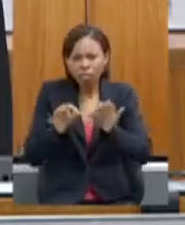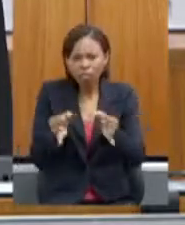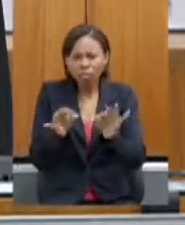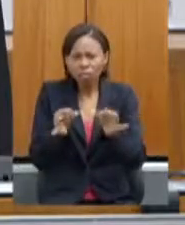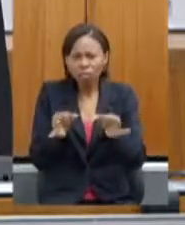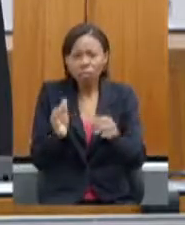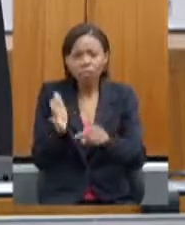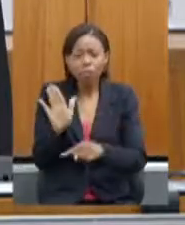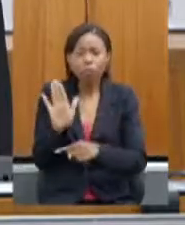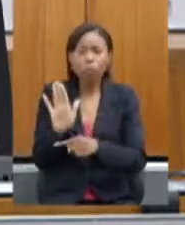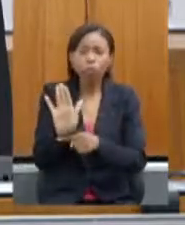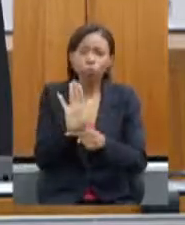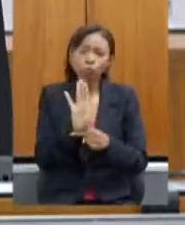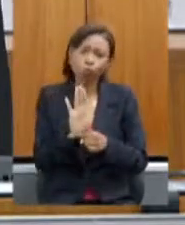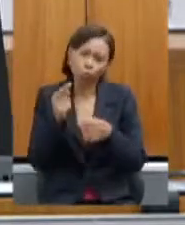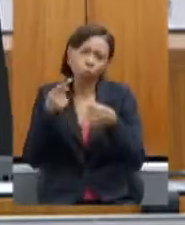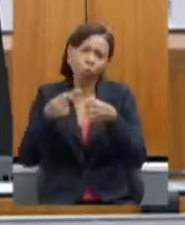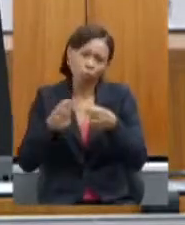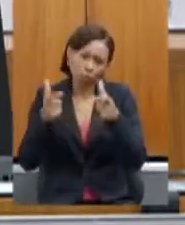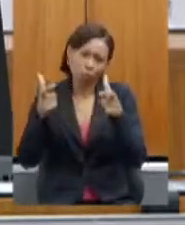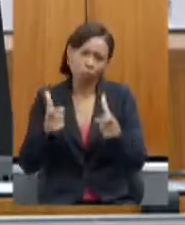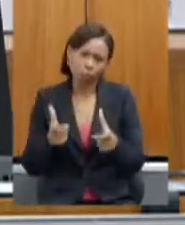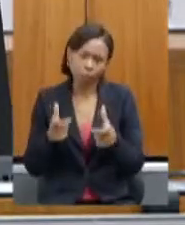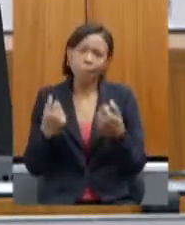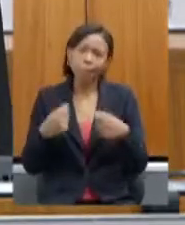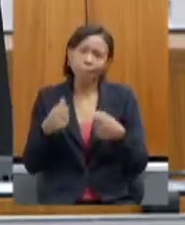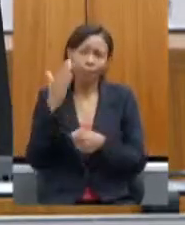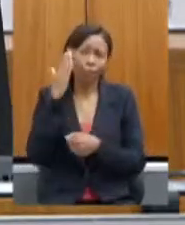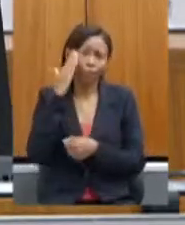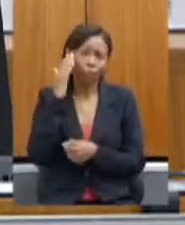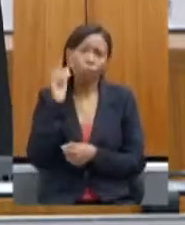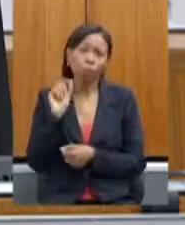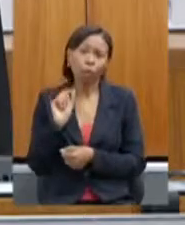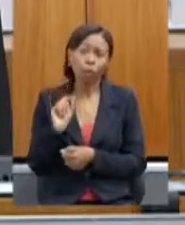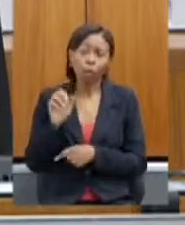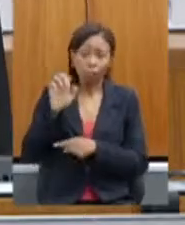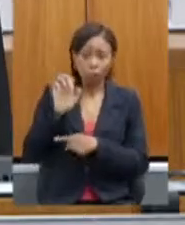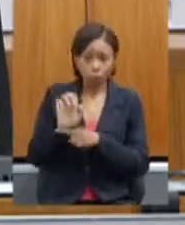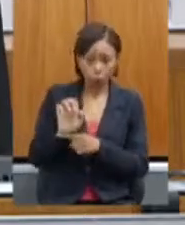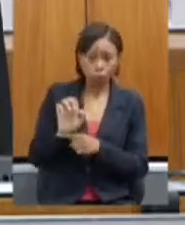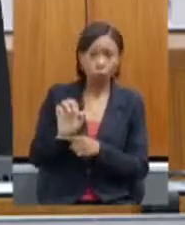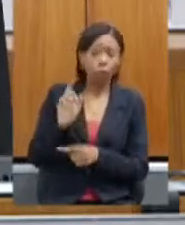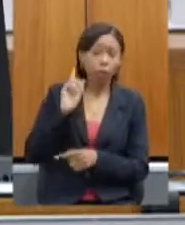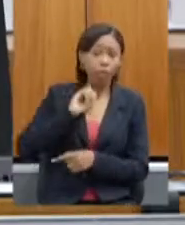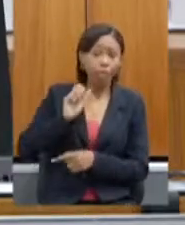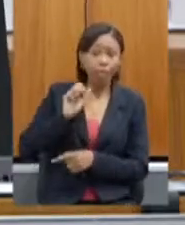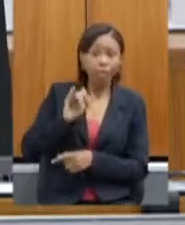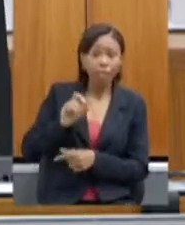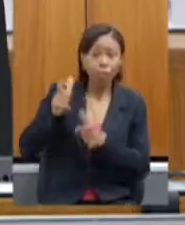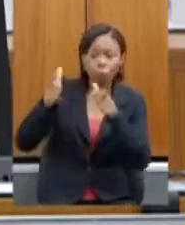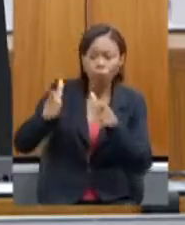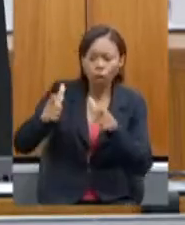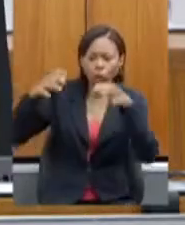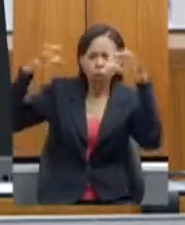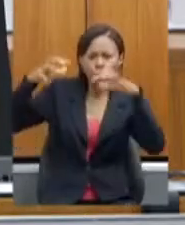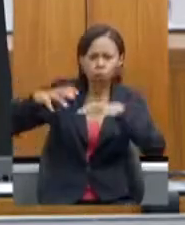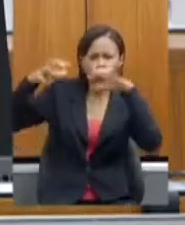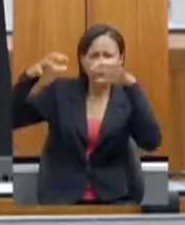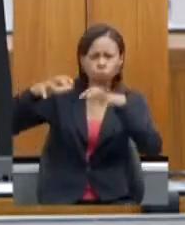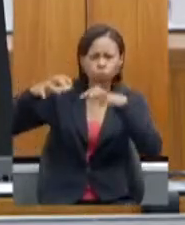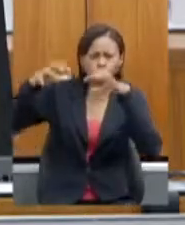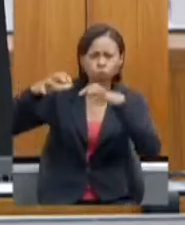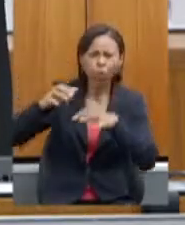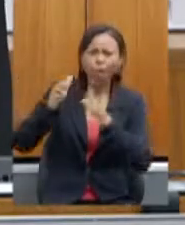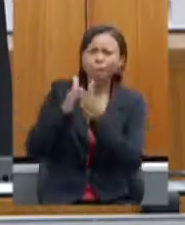aquela realidade. Então, precisa se entender no Estado que, onde você tem chuvas concentradas, como é o caso do Jequitinhonha, do